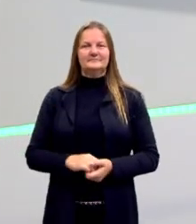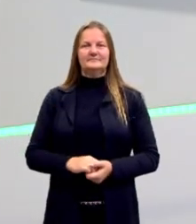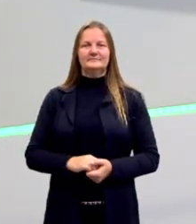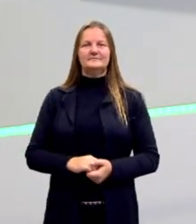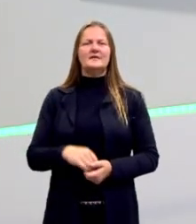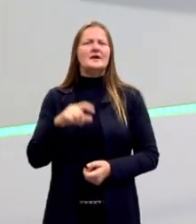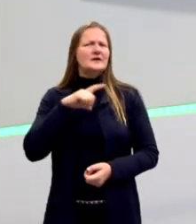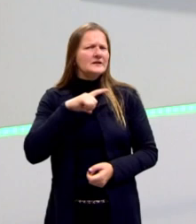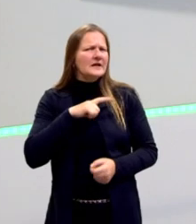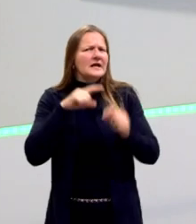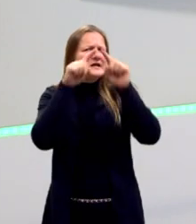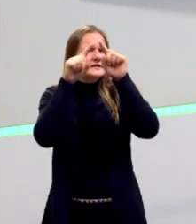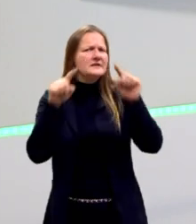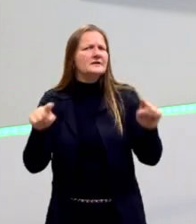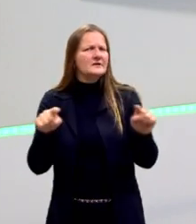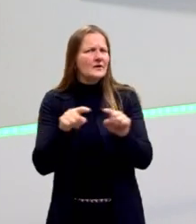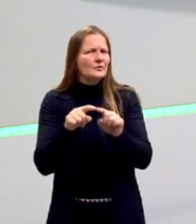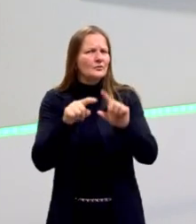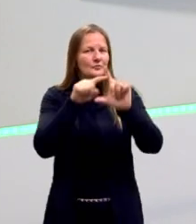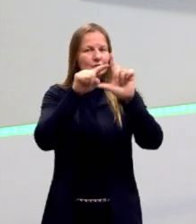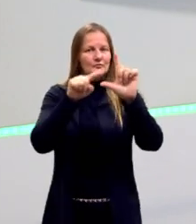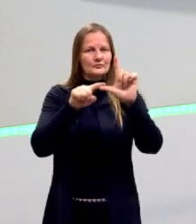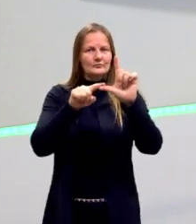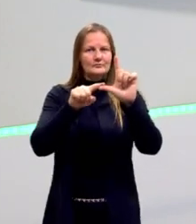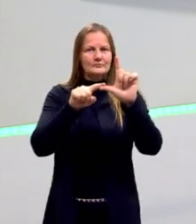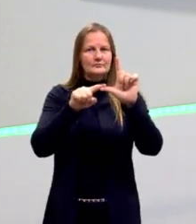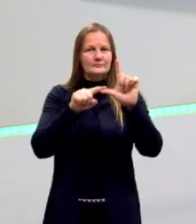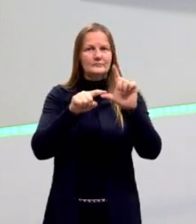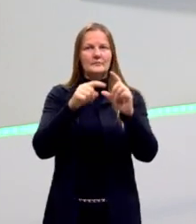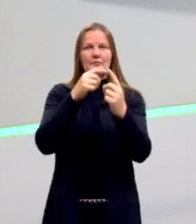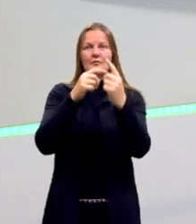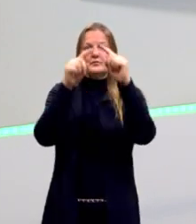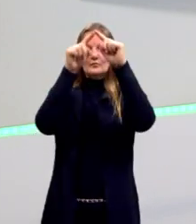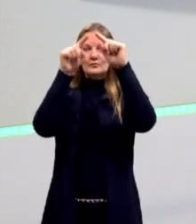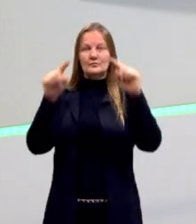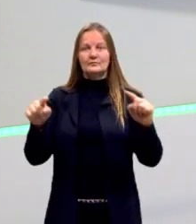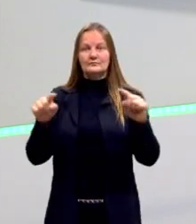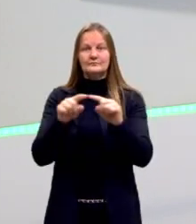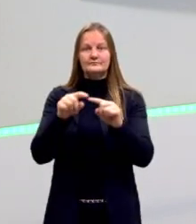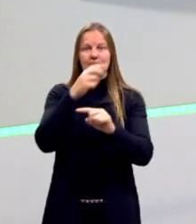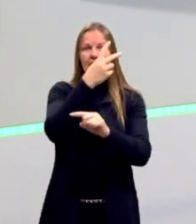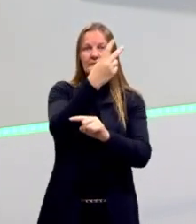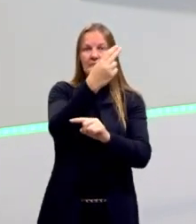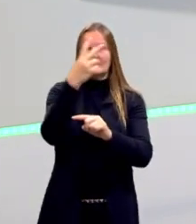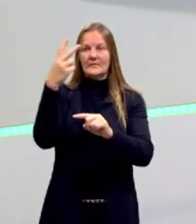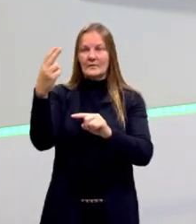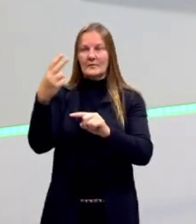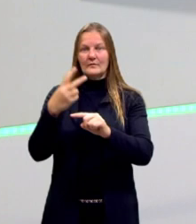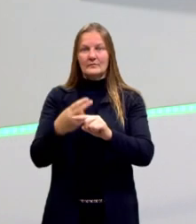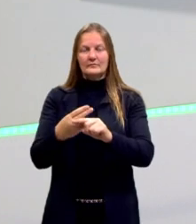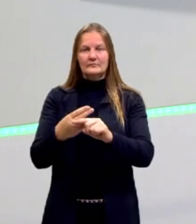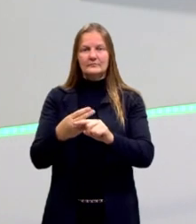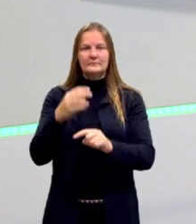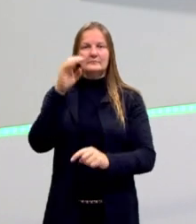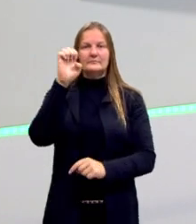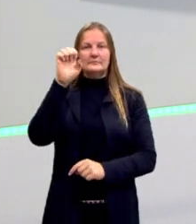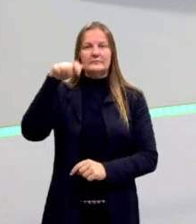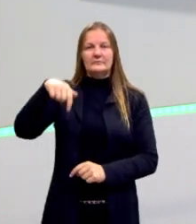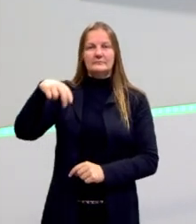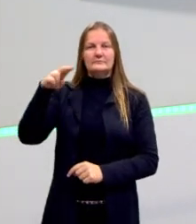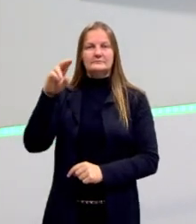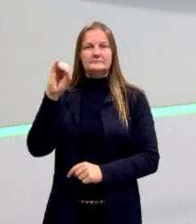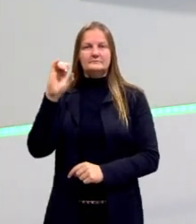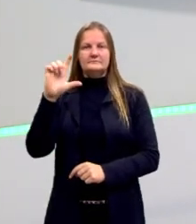Existe triângulo retângulo equilátero? Então nós já vimos as classificações dos triângulos